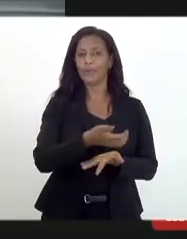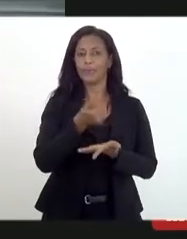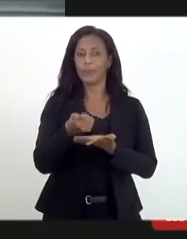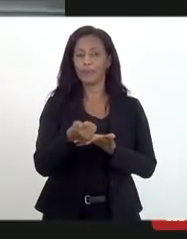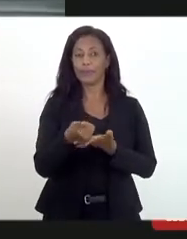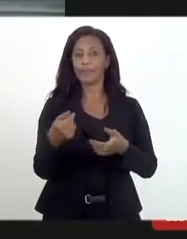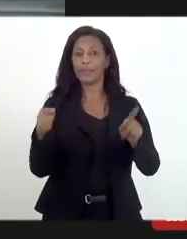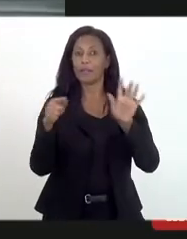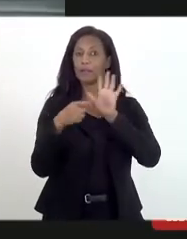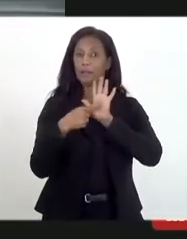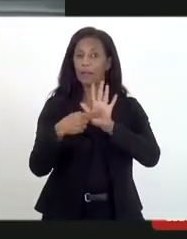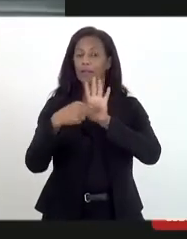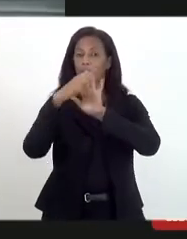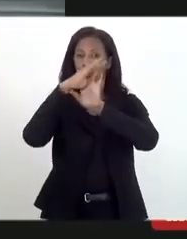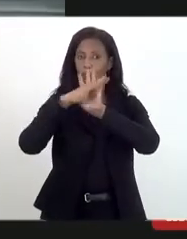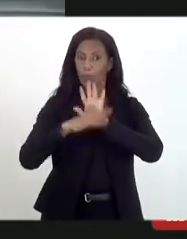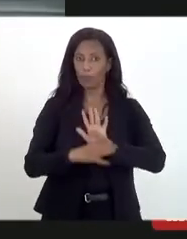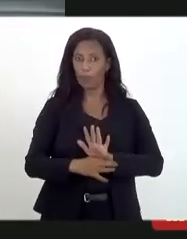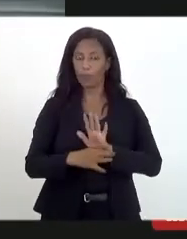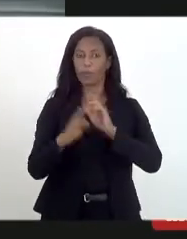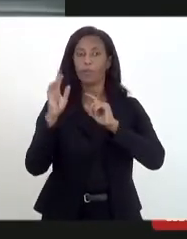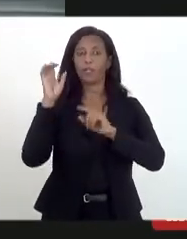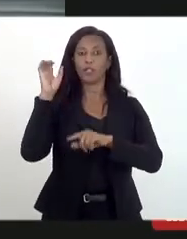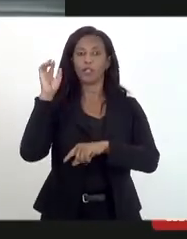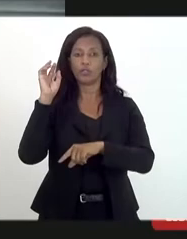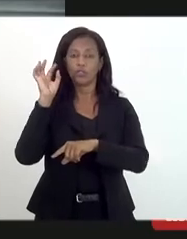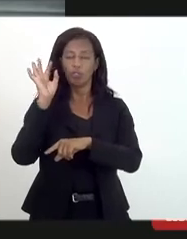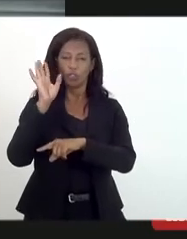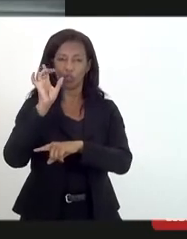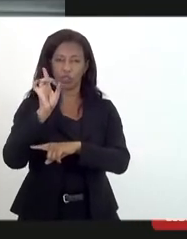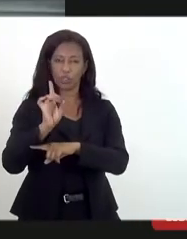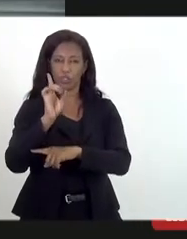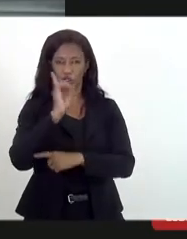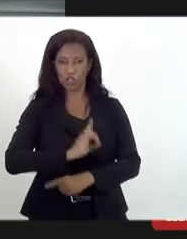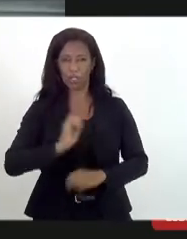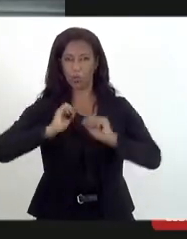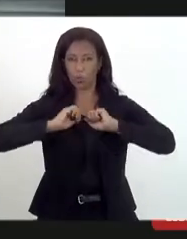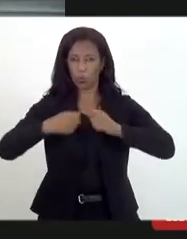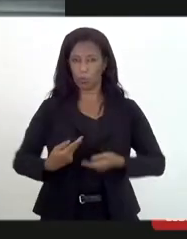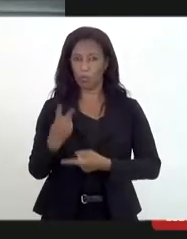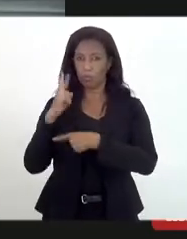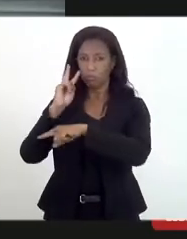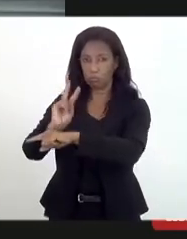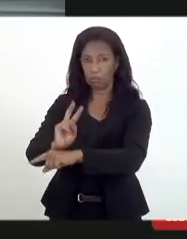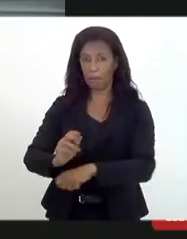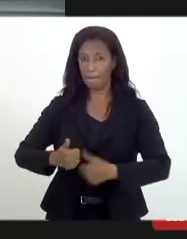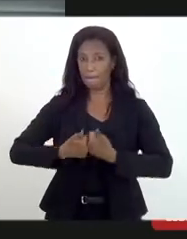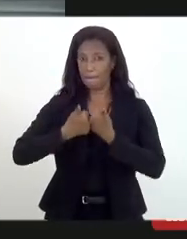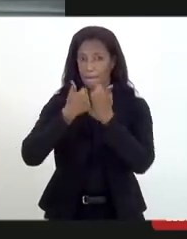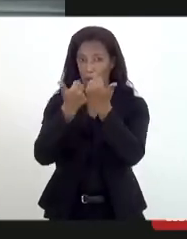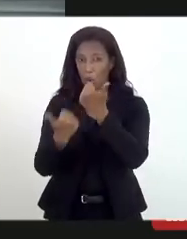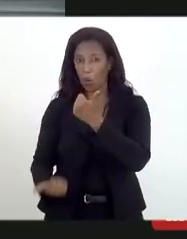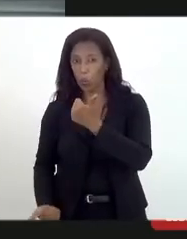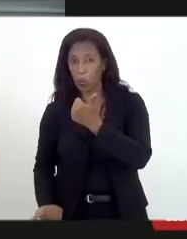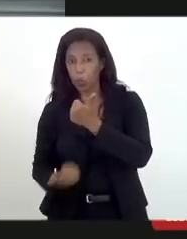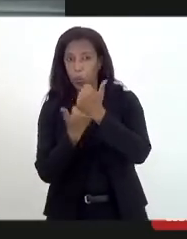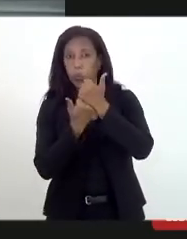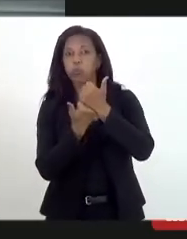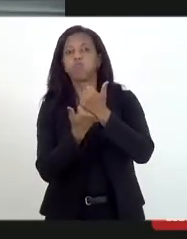respaldar que o programa de defesa dos defensores dos direitos humanos é o programa hoje que melhor sustenta